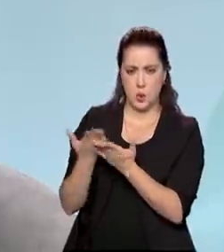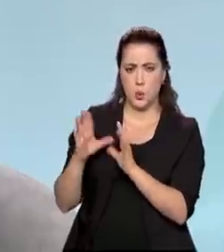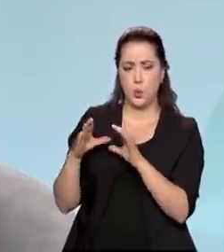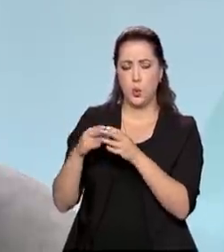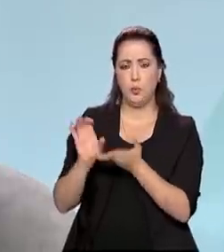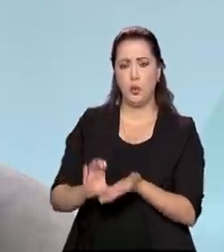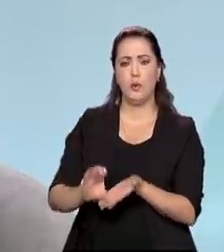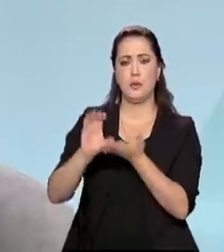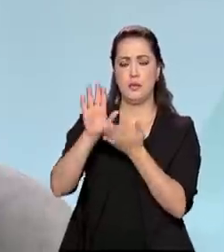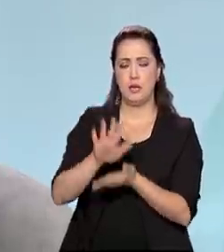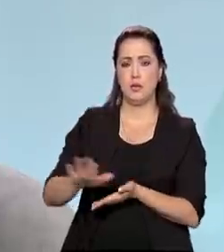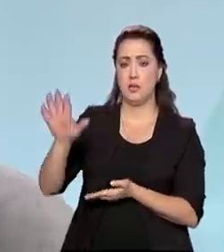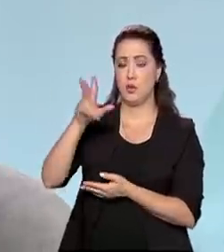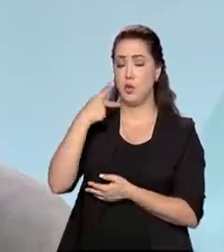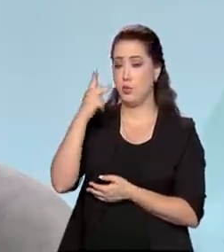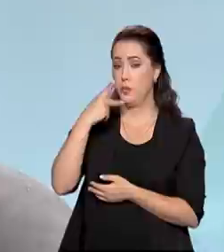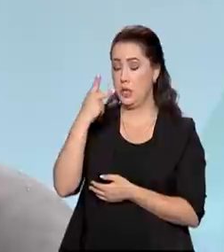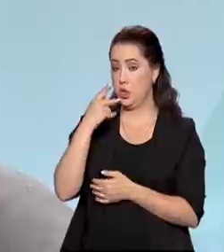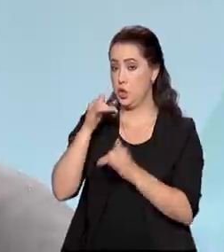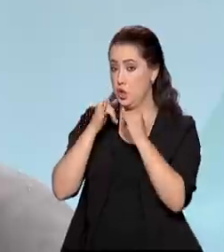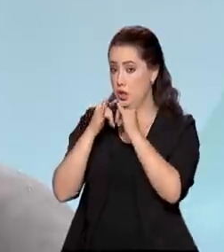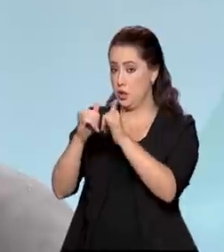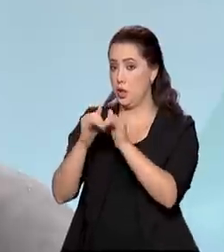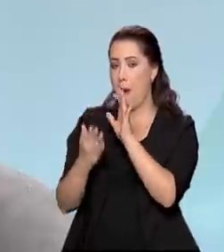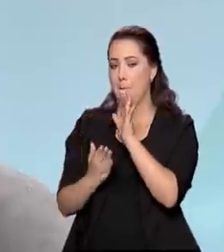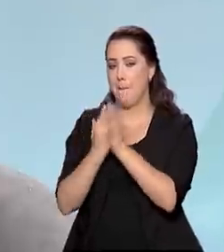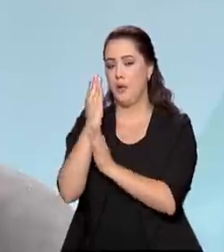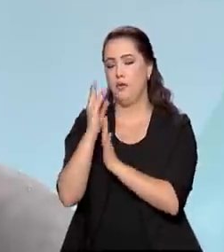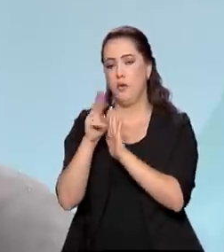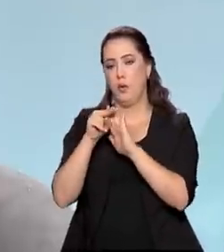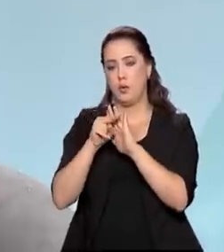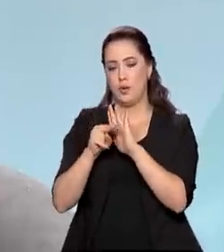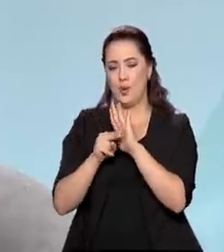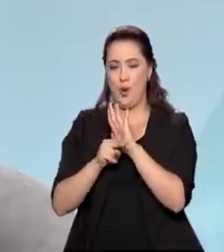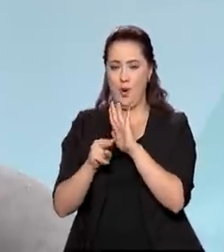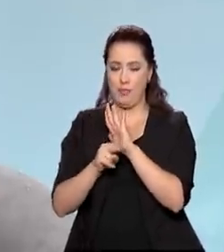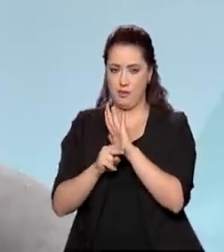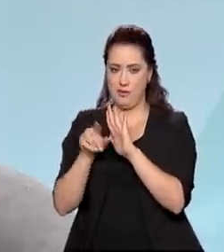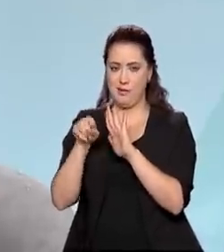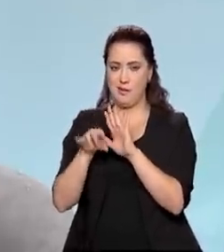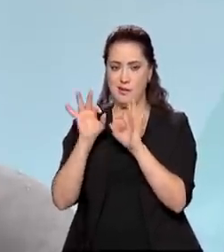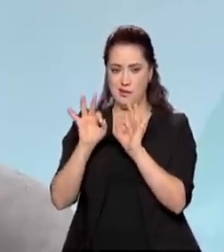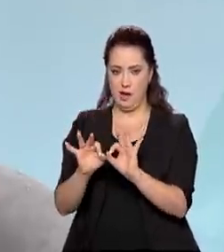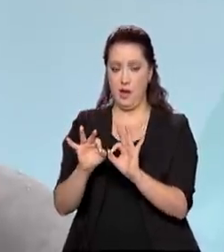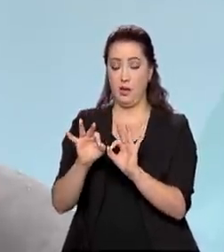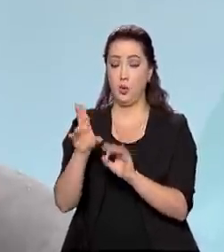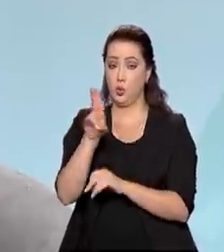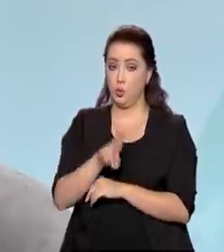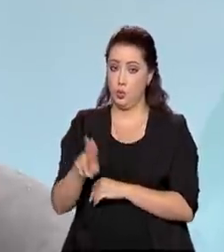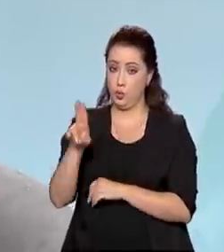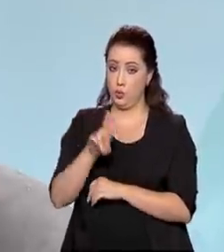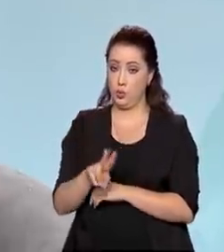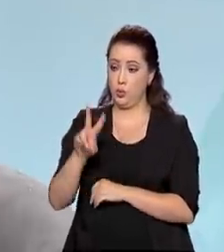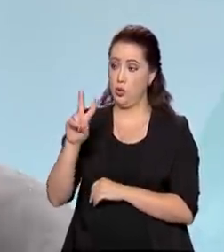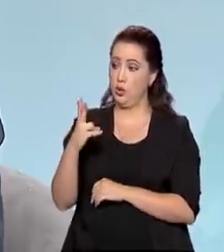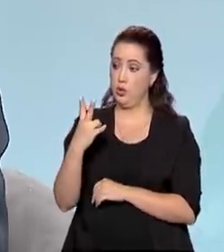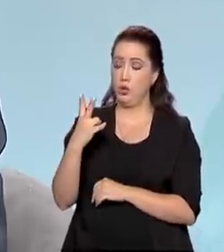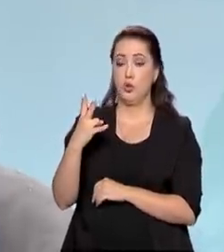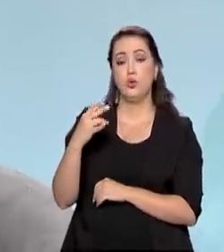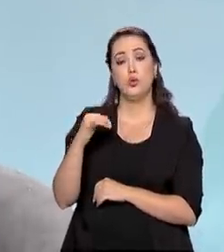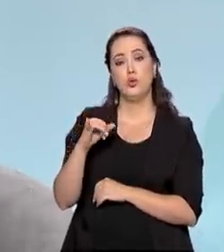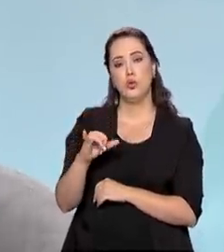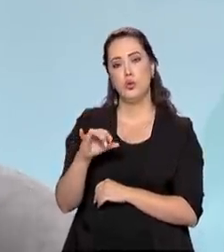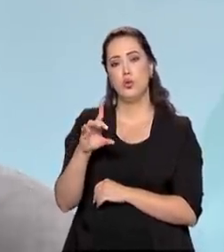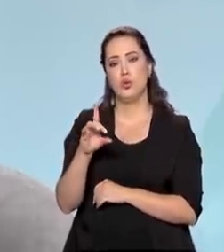Energéticas, de Política Energética, aprovou a diretriz do Programa Nacional do Hidrogênio no Brasil. Então, ele vai disciplinar a